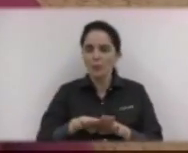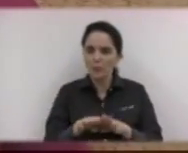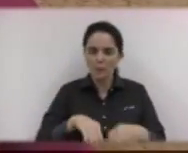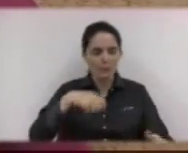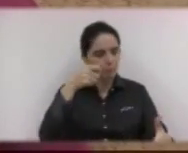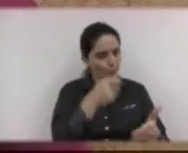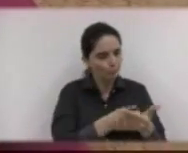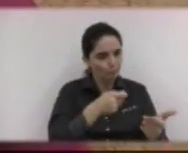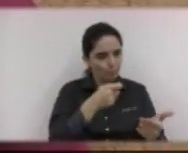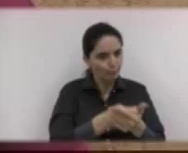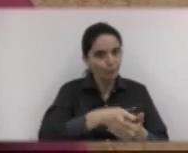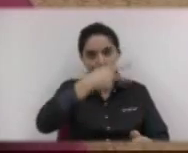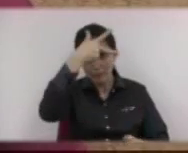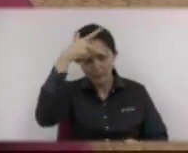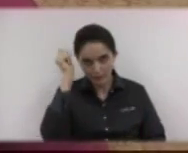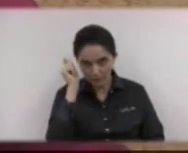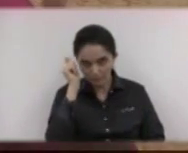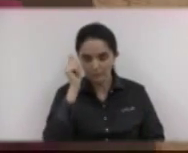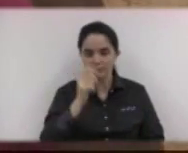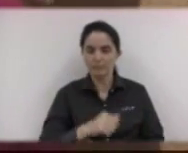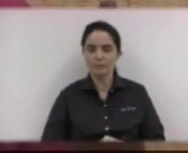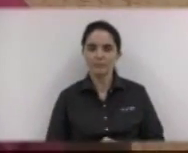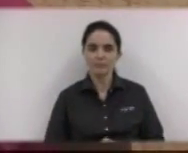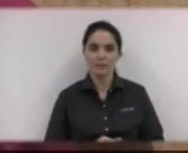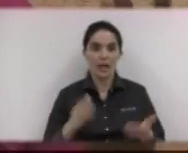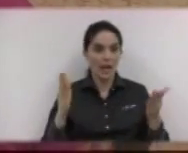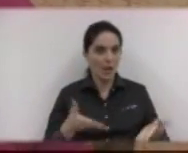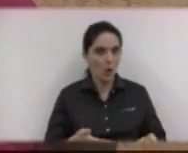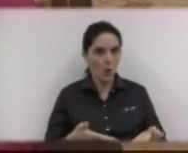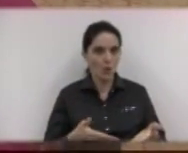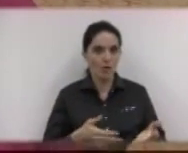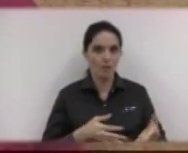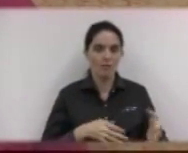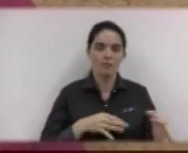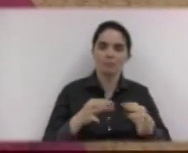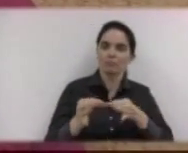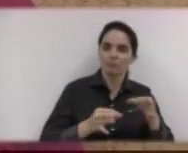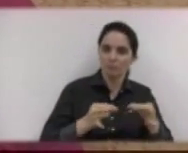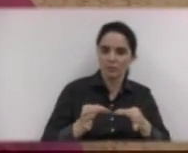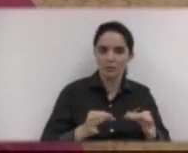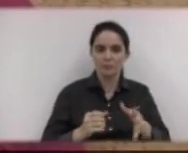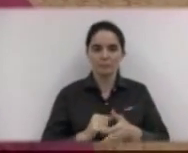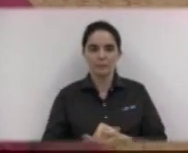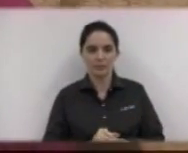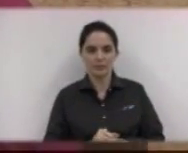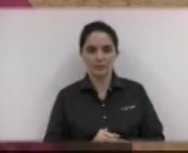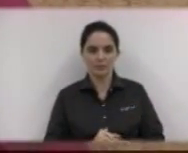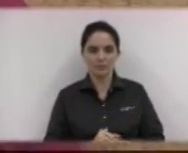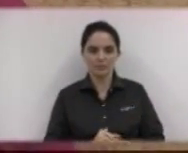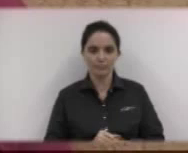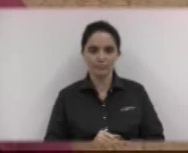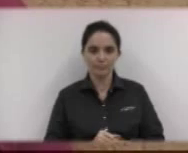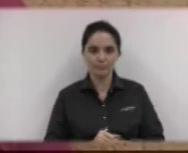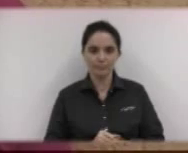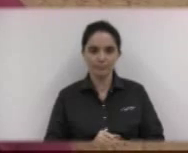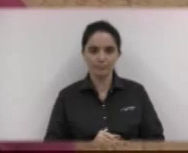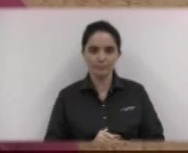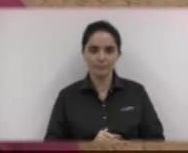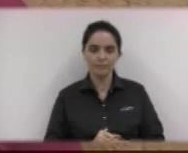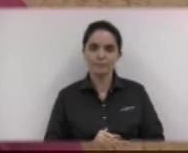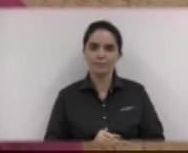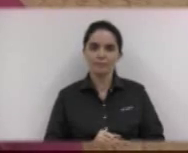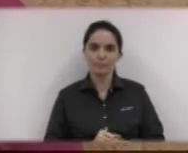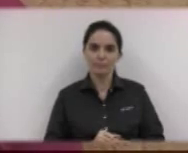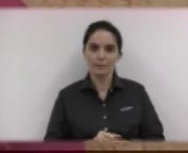a esse resultado. E agora esse plano, ele não passa a ser mais um plano feito nas mãos de